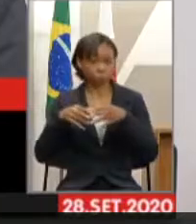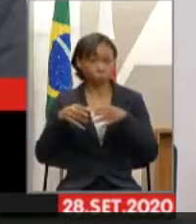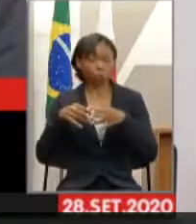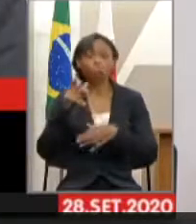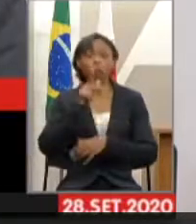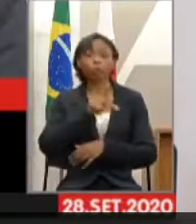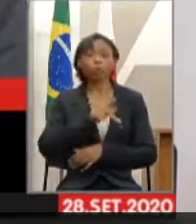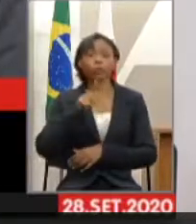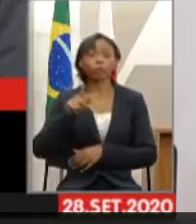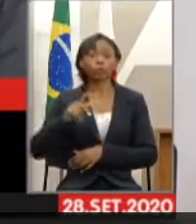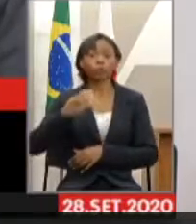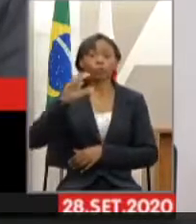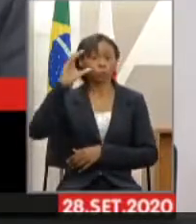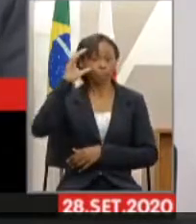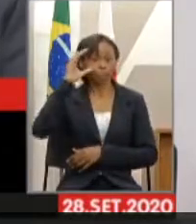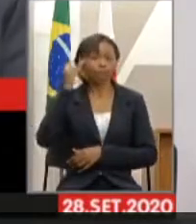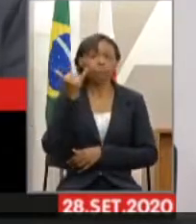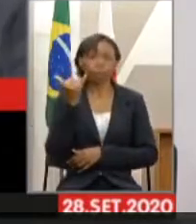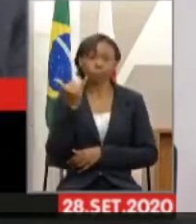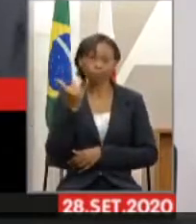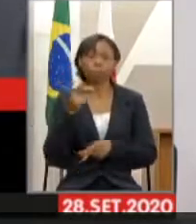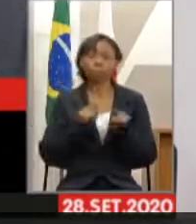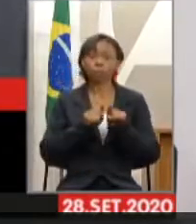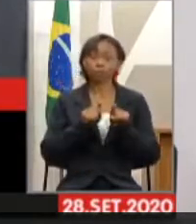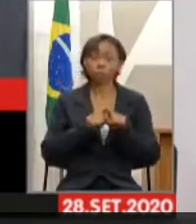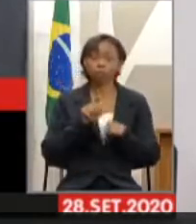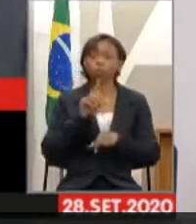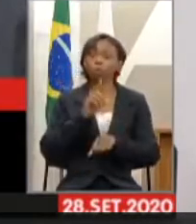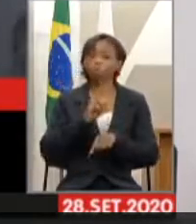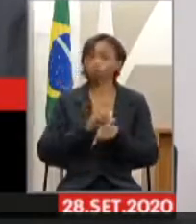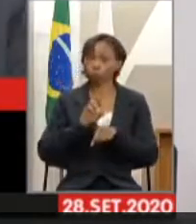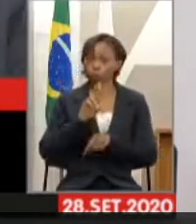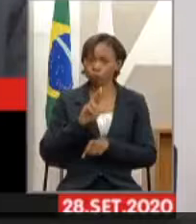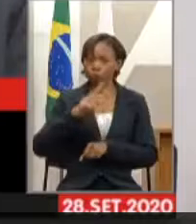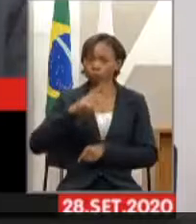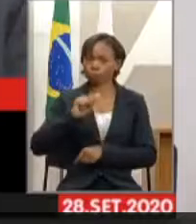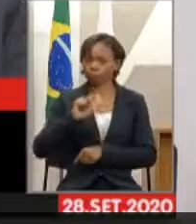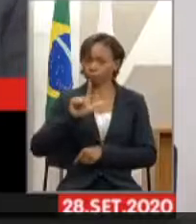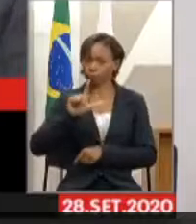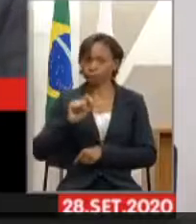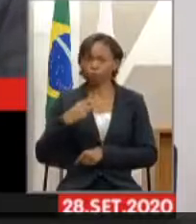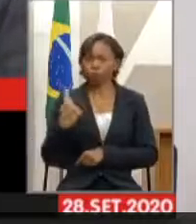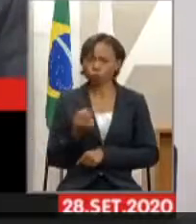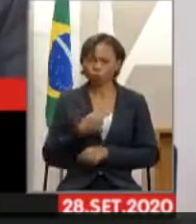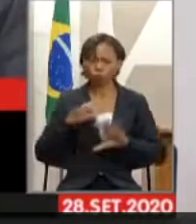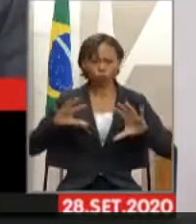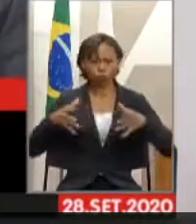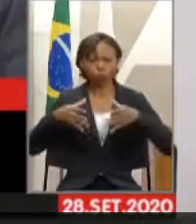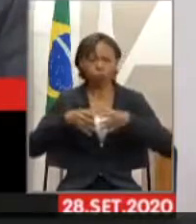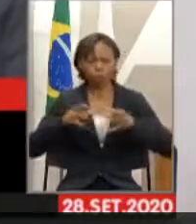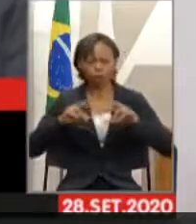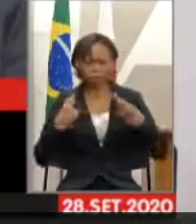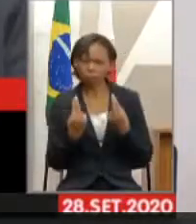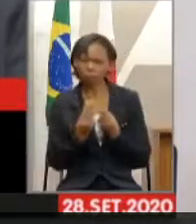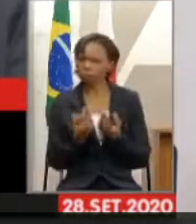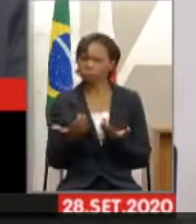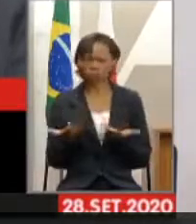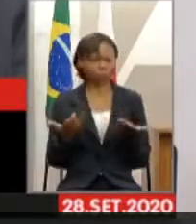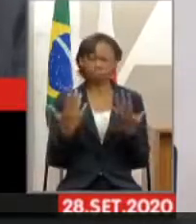professor Clayton e o doutor Paulo. Nós nos reunimos e não aceitamos essa condição.